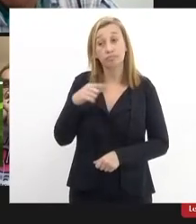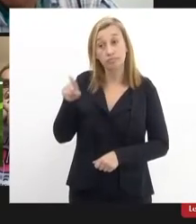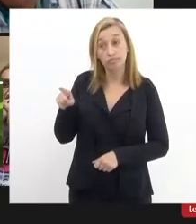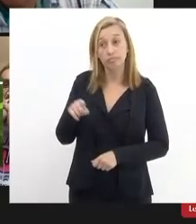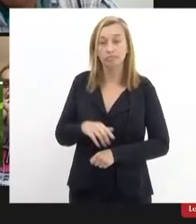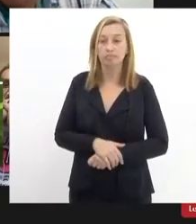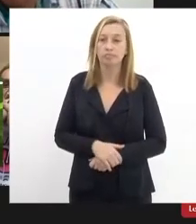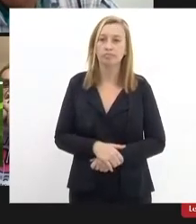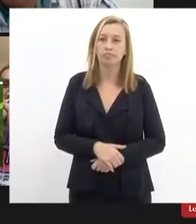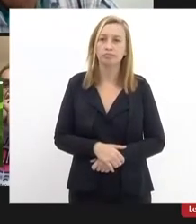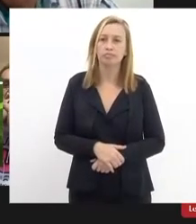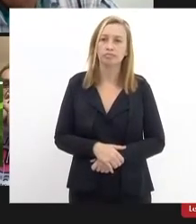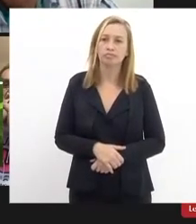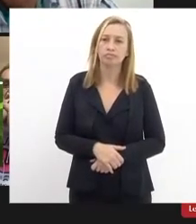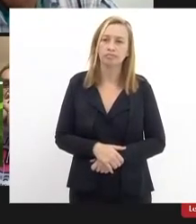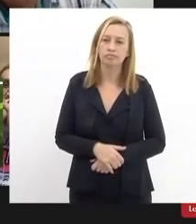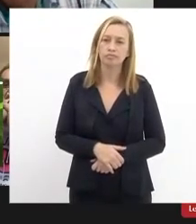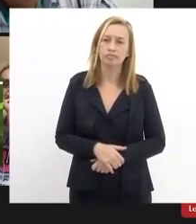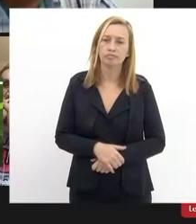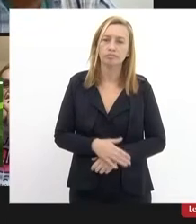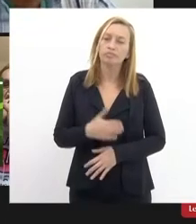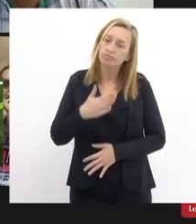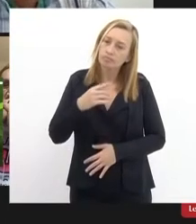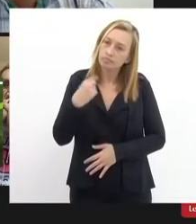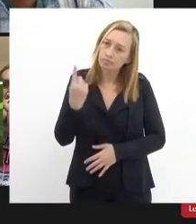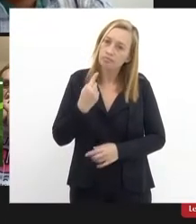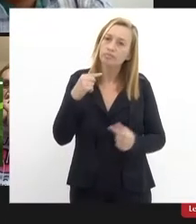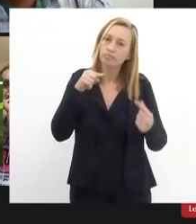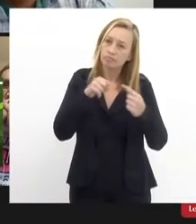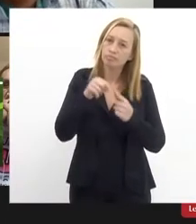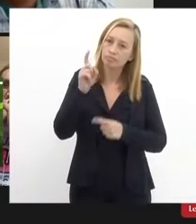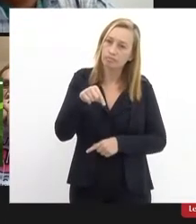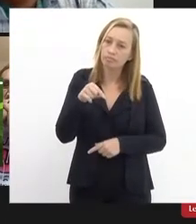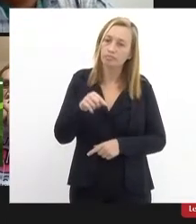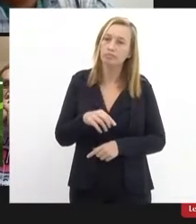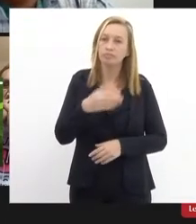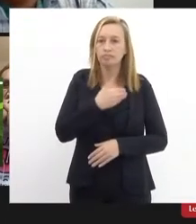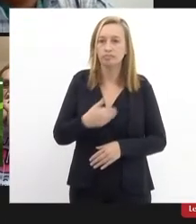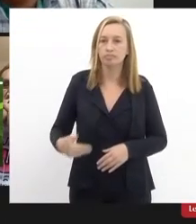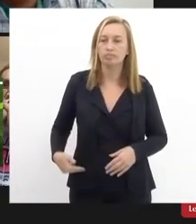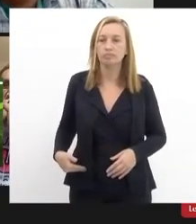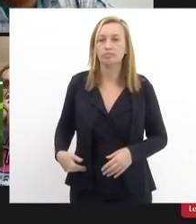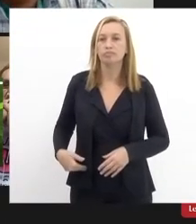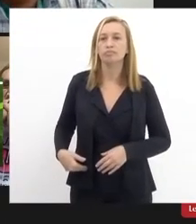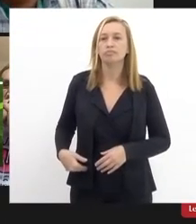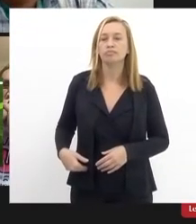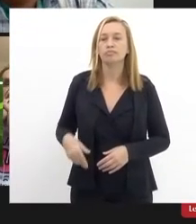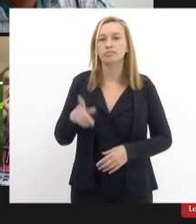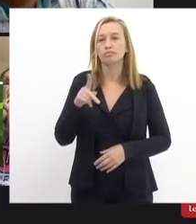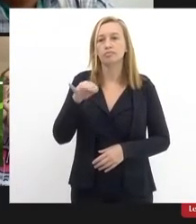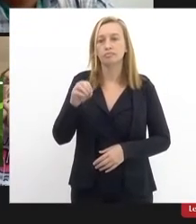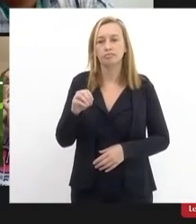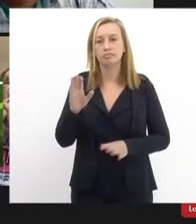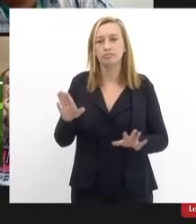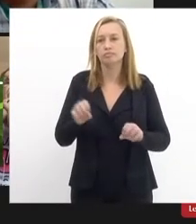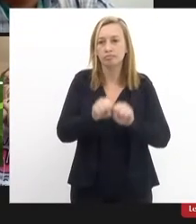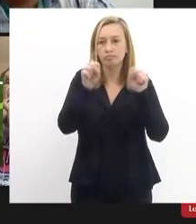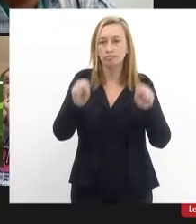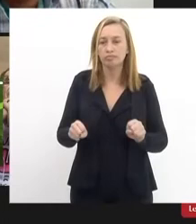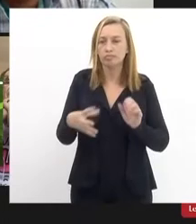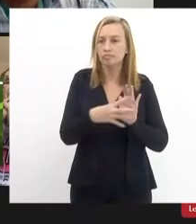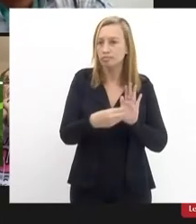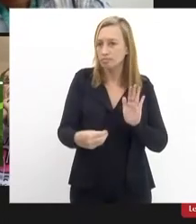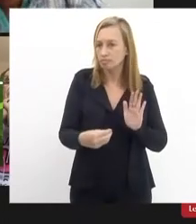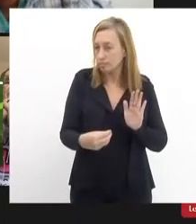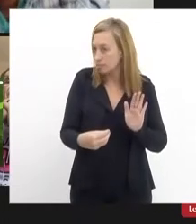objetivo o governador colocou Paula Matos no sistema da nova modelagem